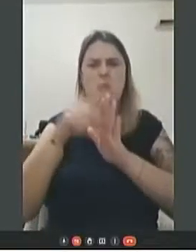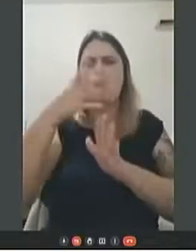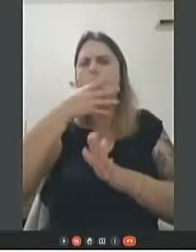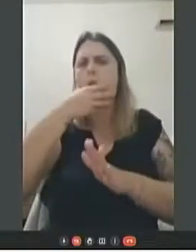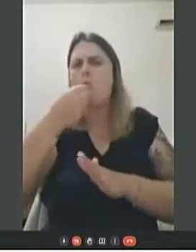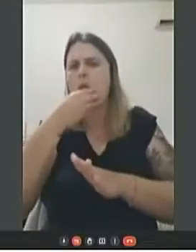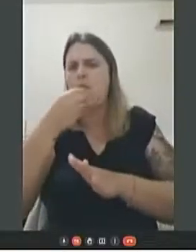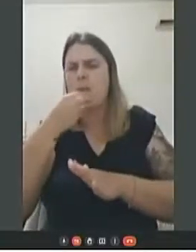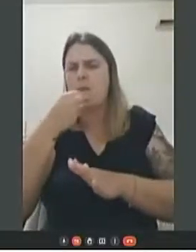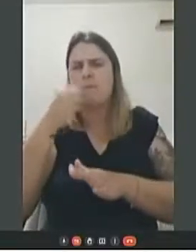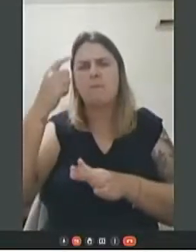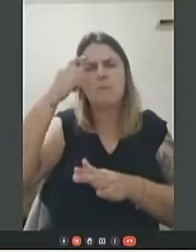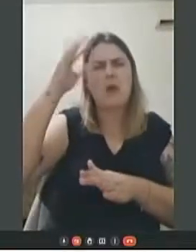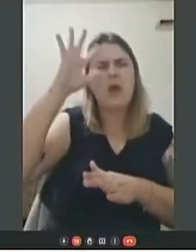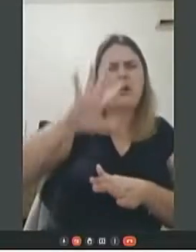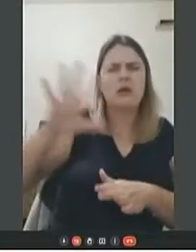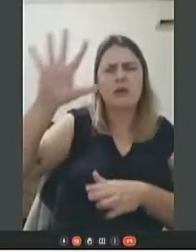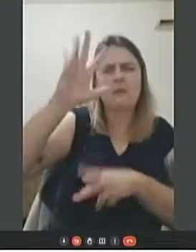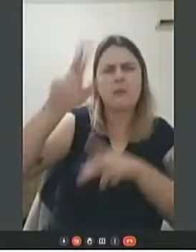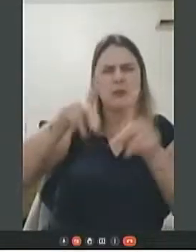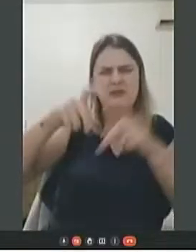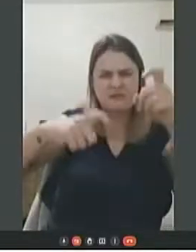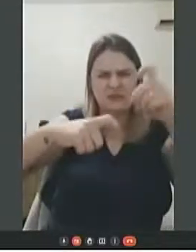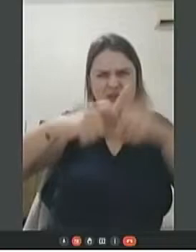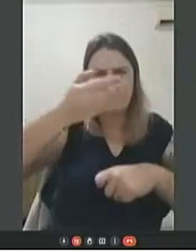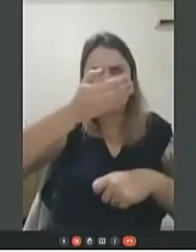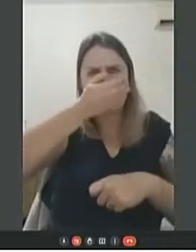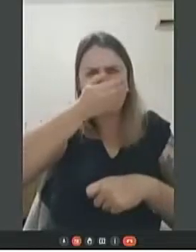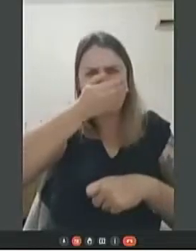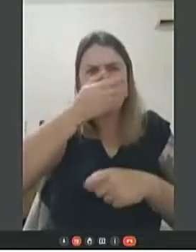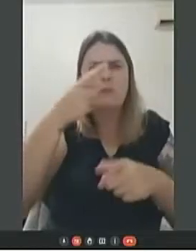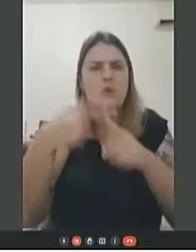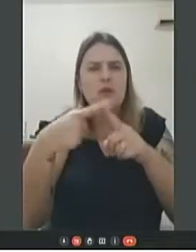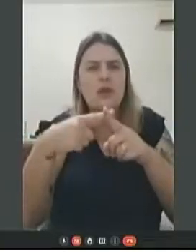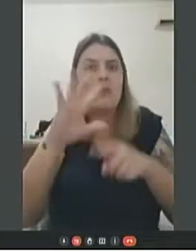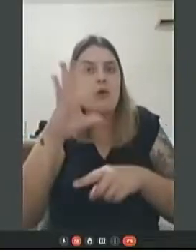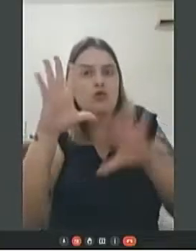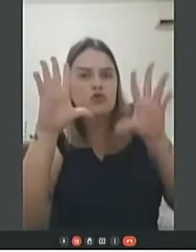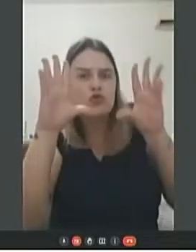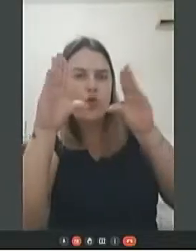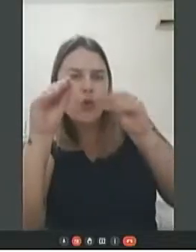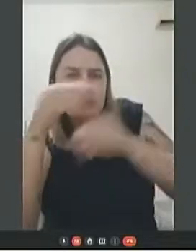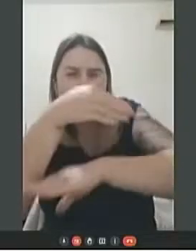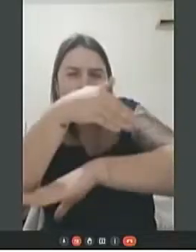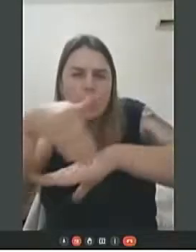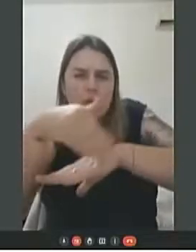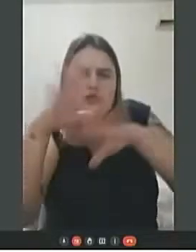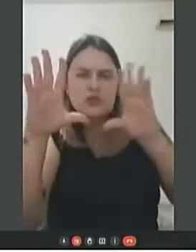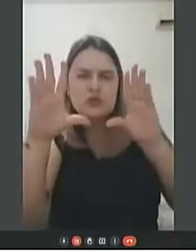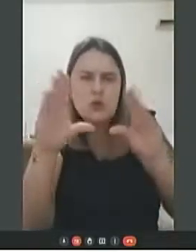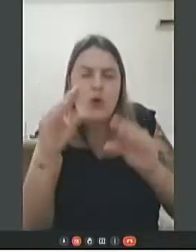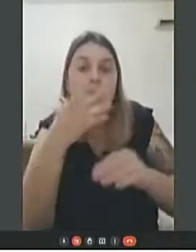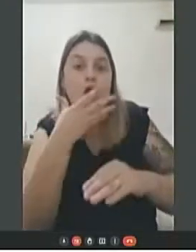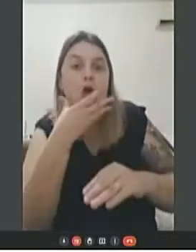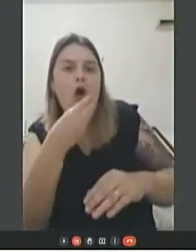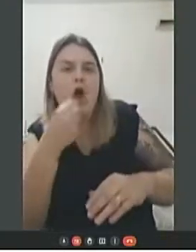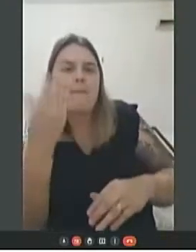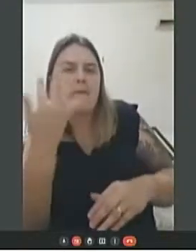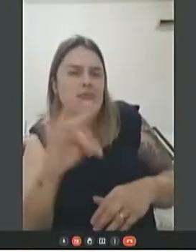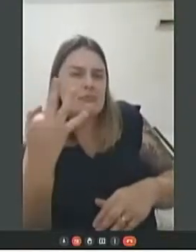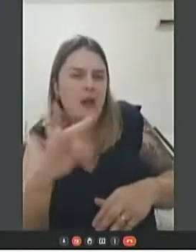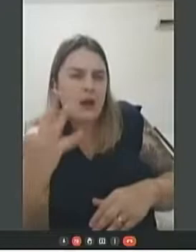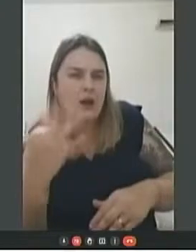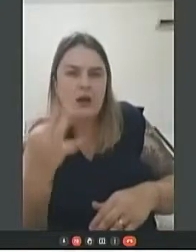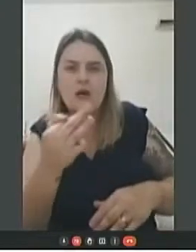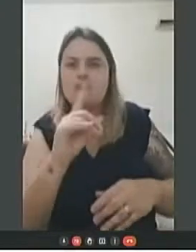imaginário popular, estupros são crimes que ocorrem na calada da noite, em ruas escuras, praticados por homens tarados, que